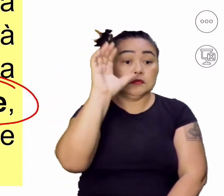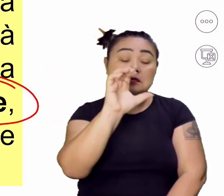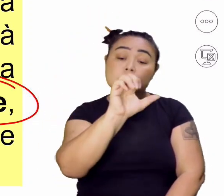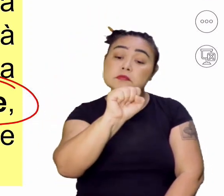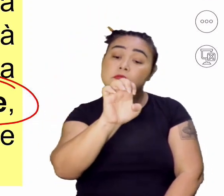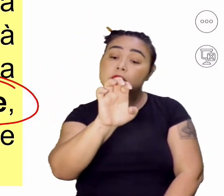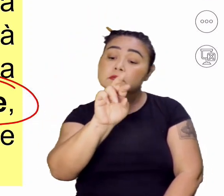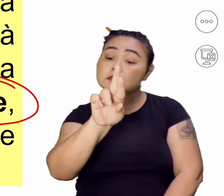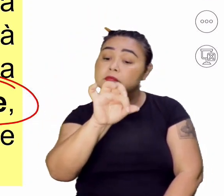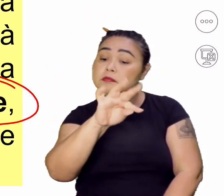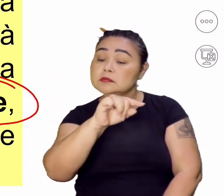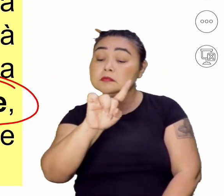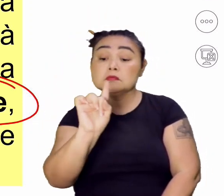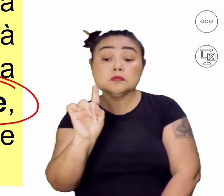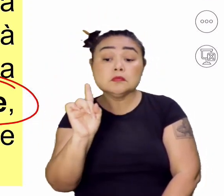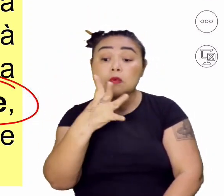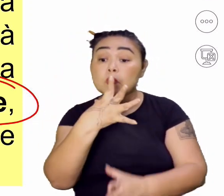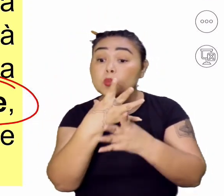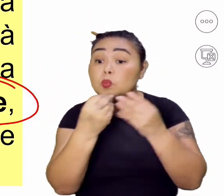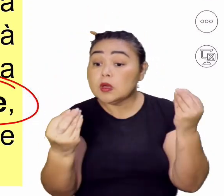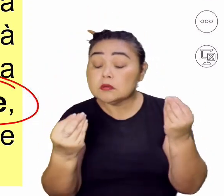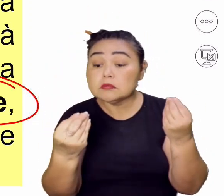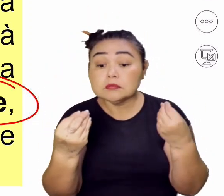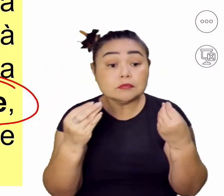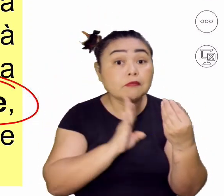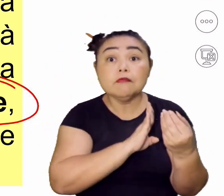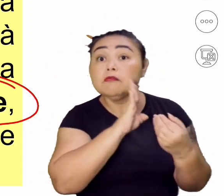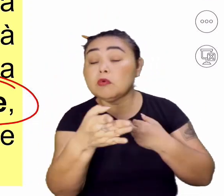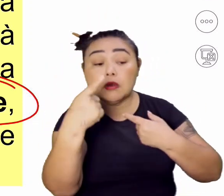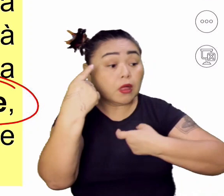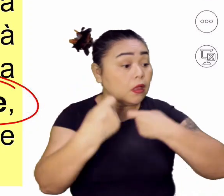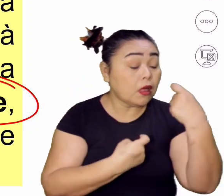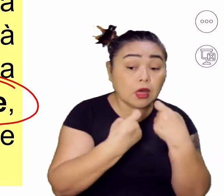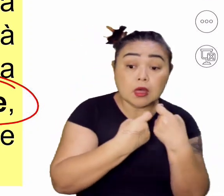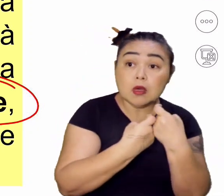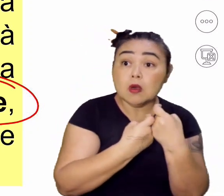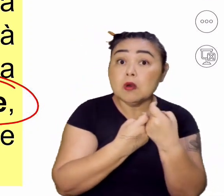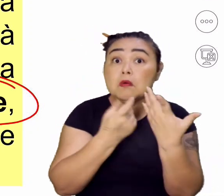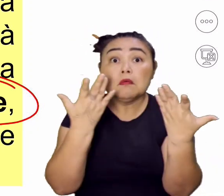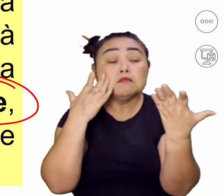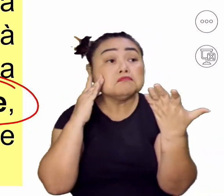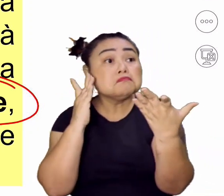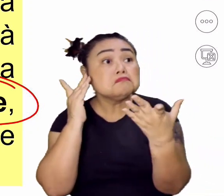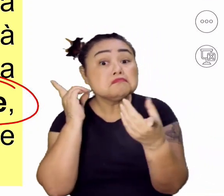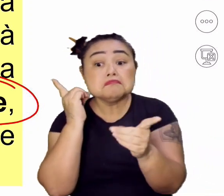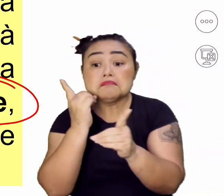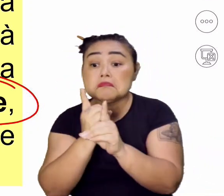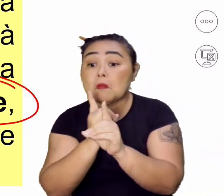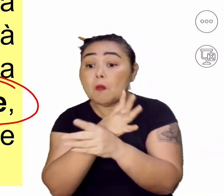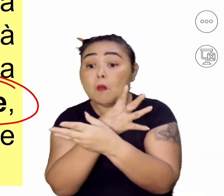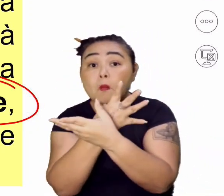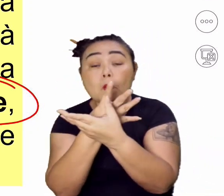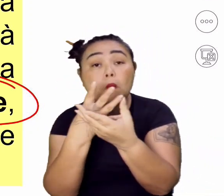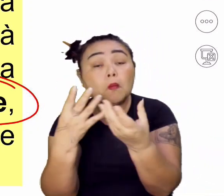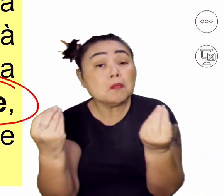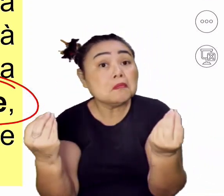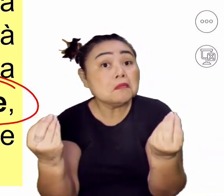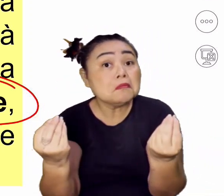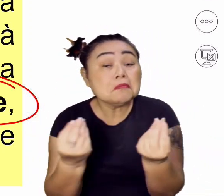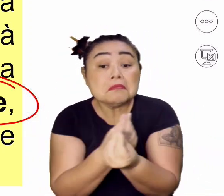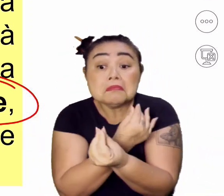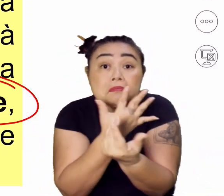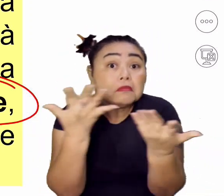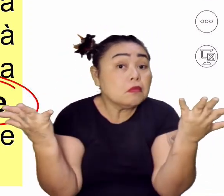Não se sabe o que Alcas Kibir. Ele vai desaparecer.